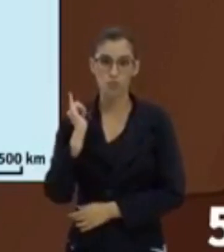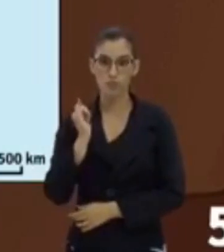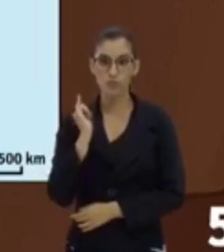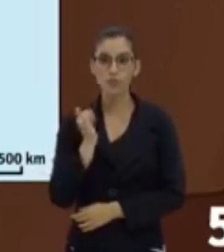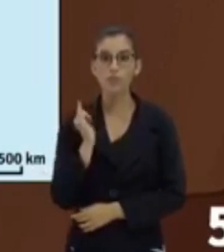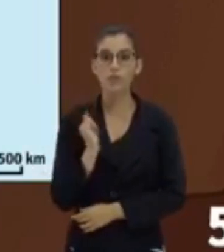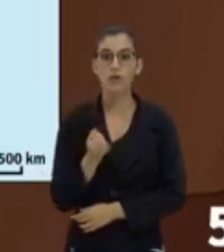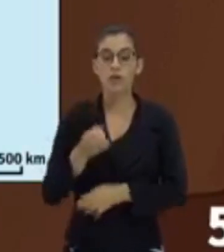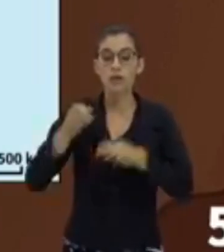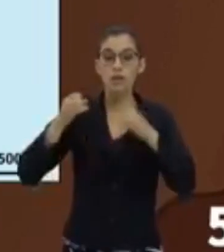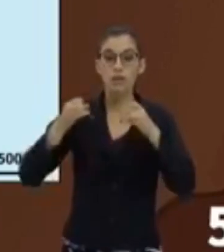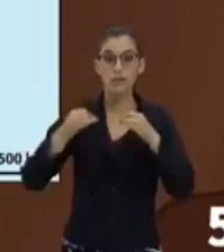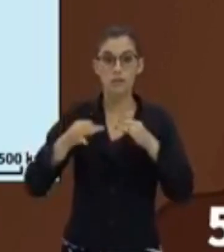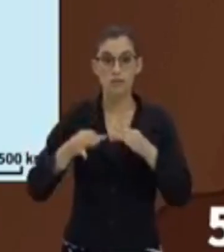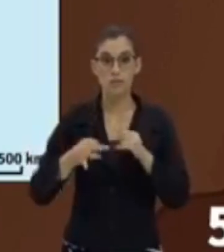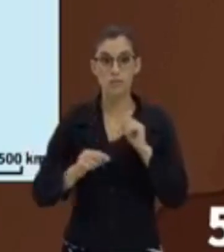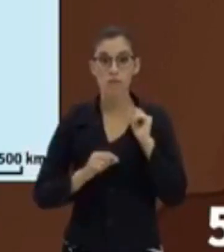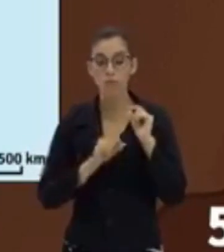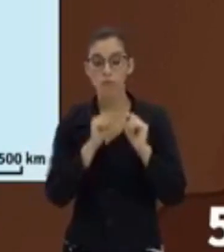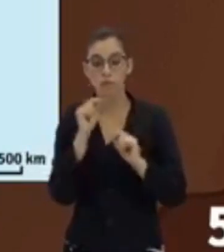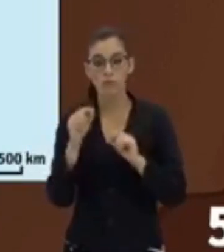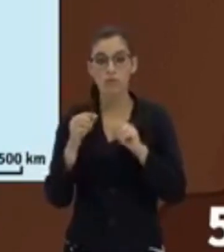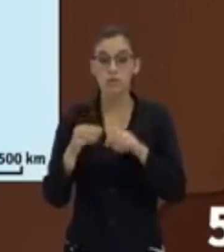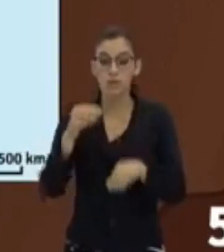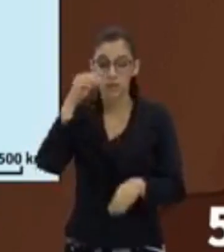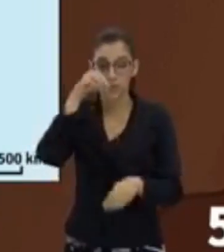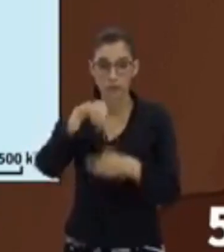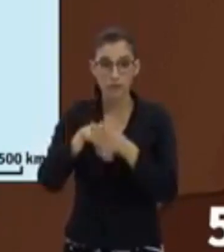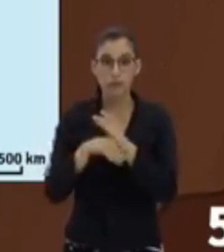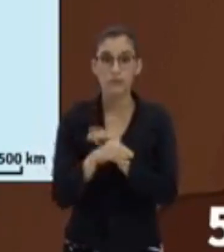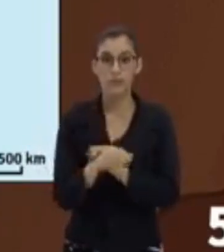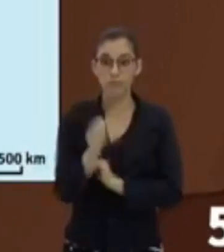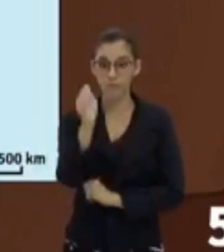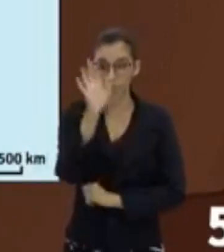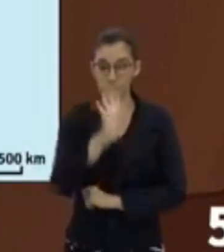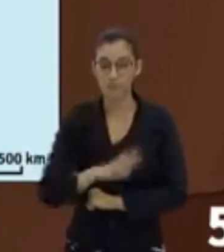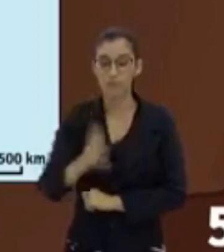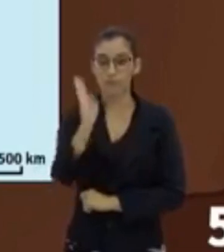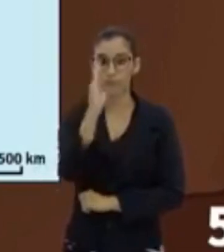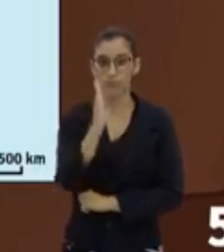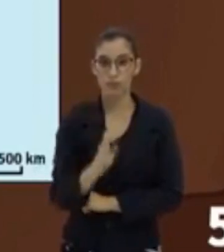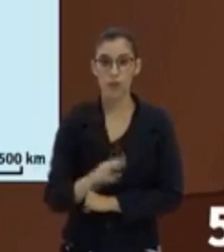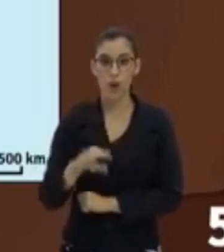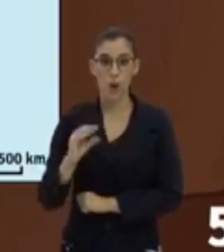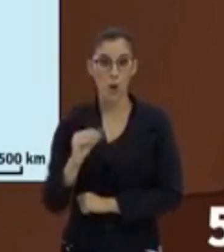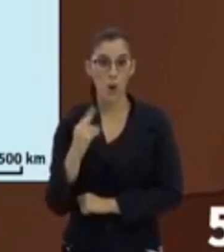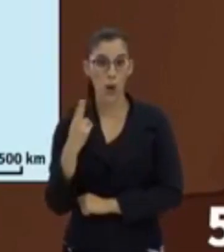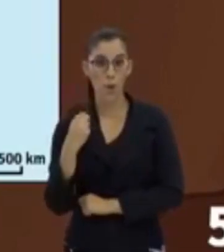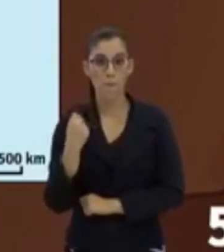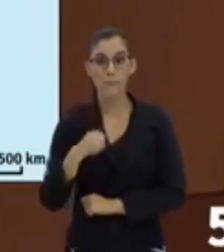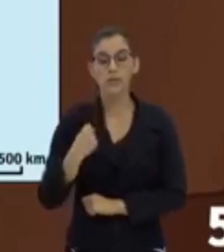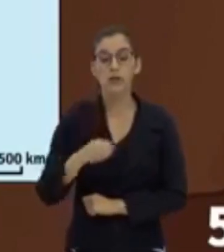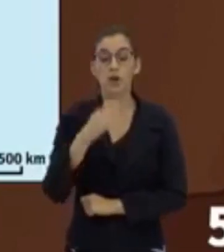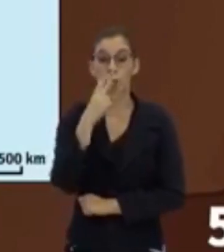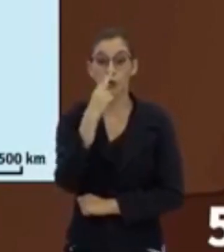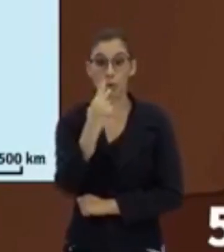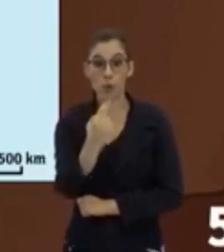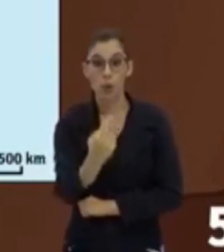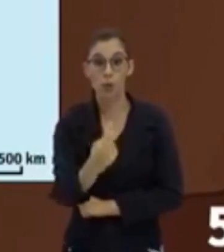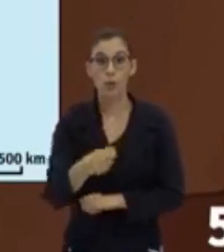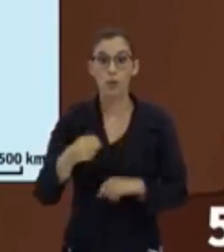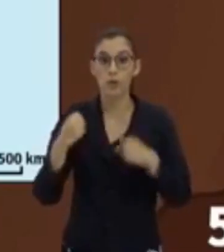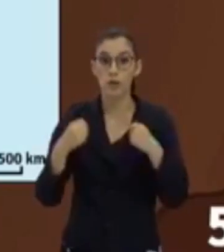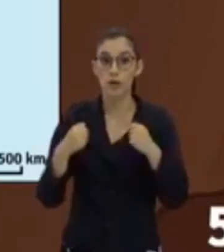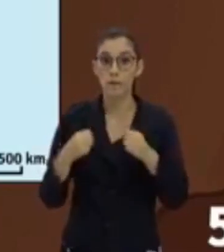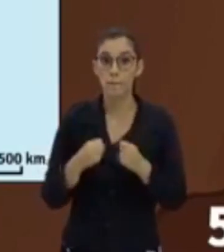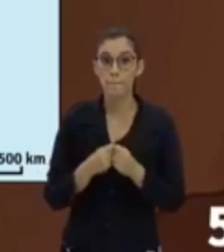explicam algo que está presente no mapa. Então, a legenda pode ser um conjunto de cores, pode ser símbolos,